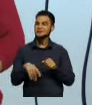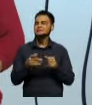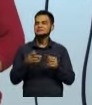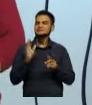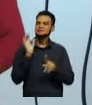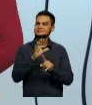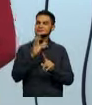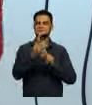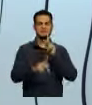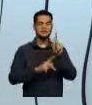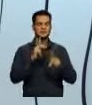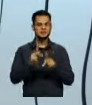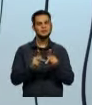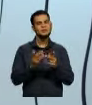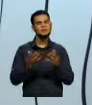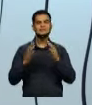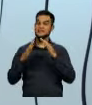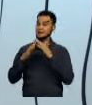social.